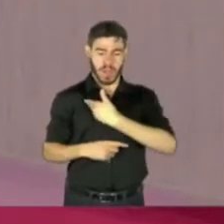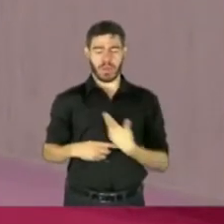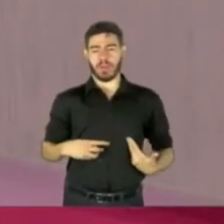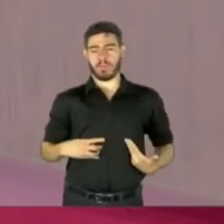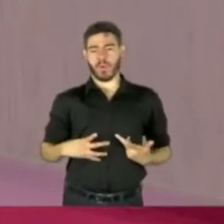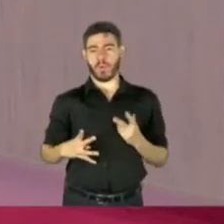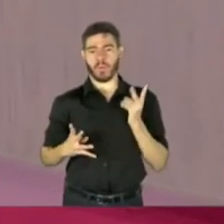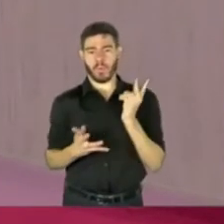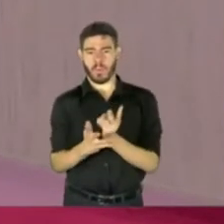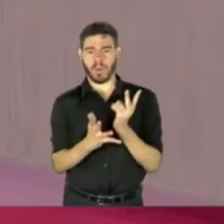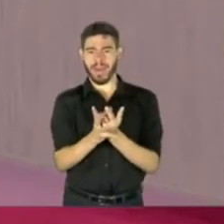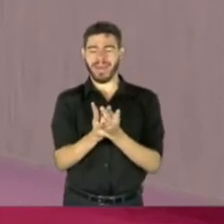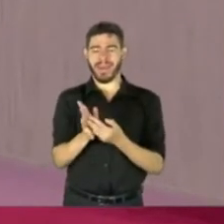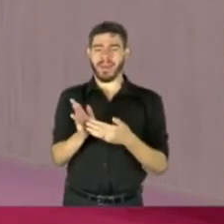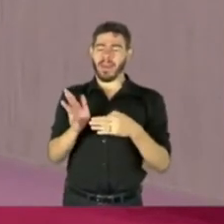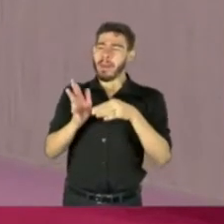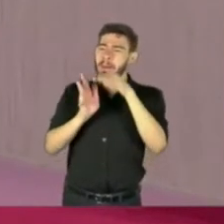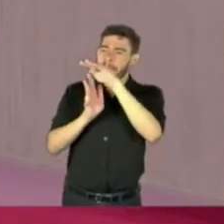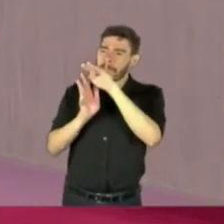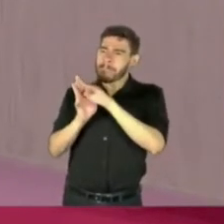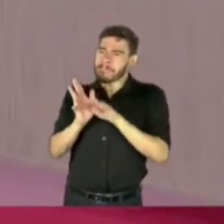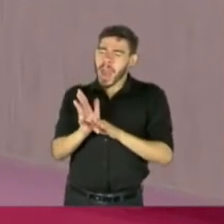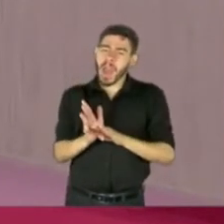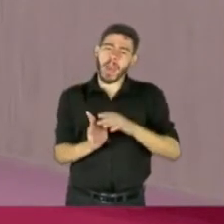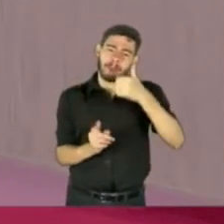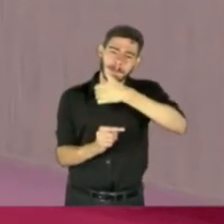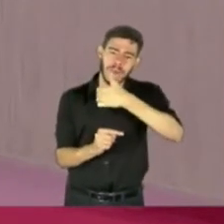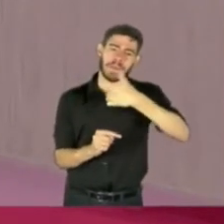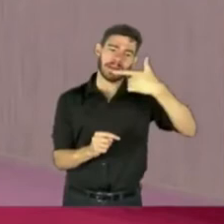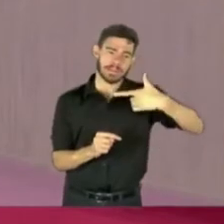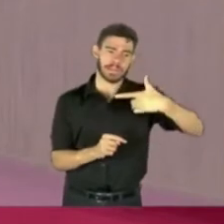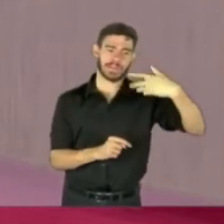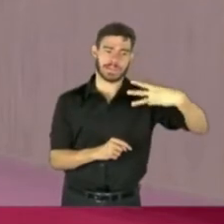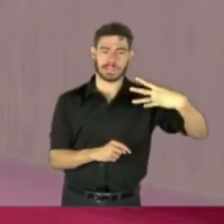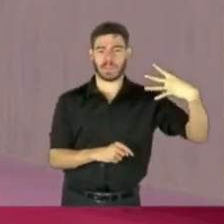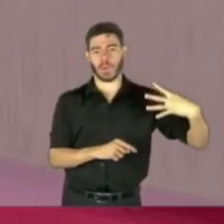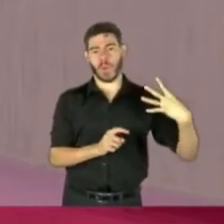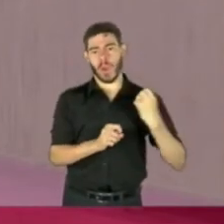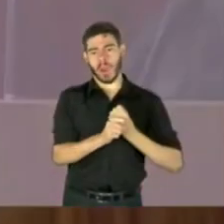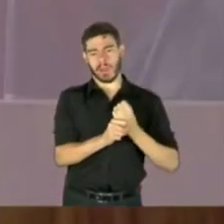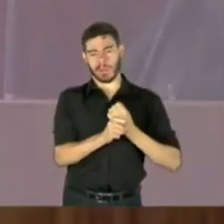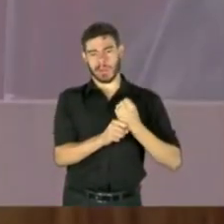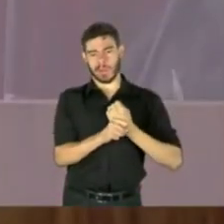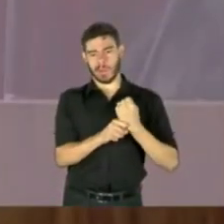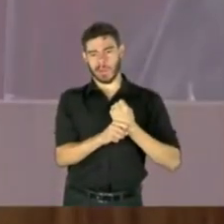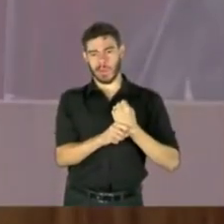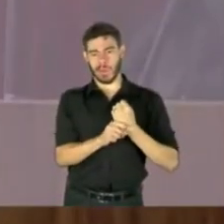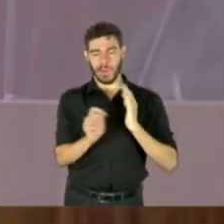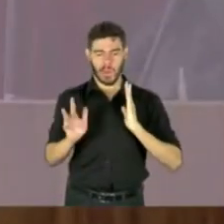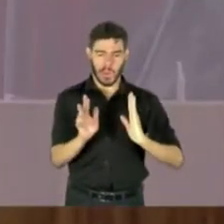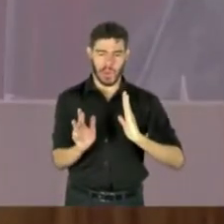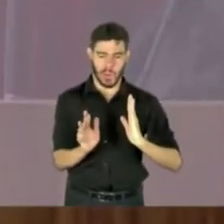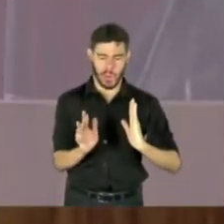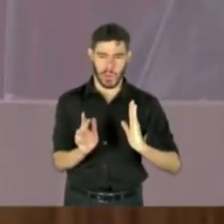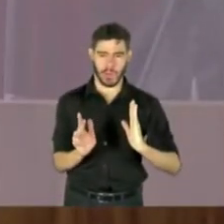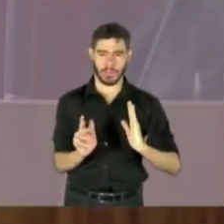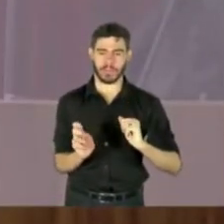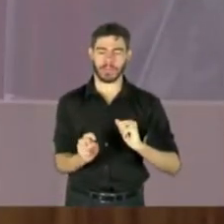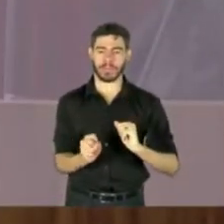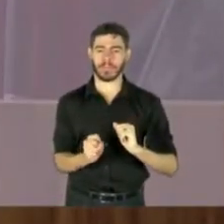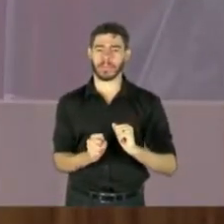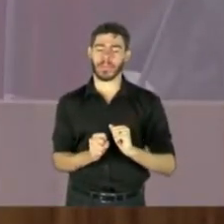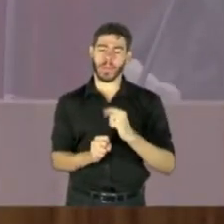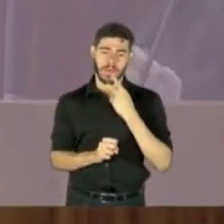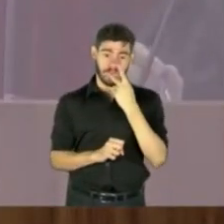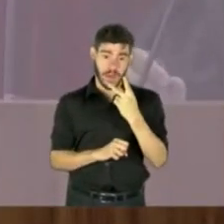mantenha uma regularidade em primeiro, segundo, terceiro e quarto anos de mandato. Eu diria que não